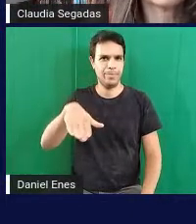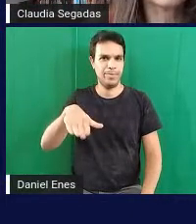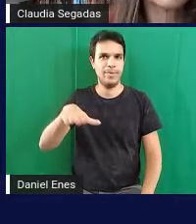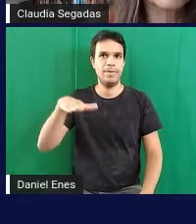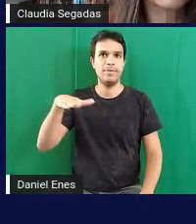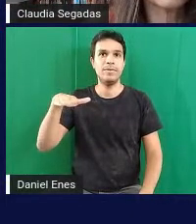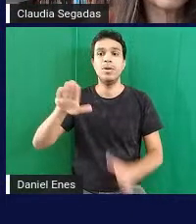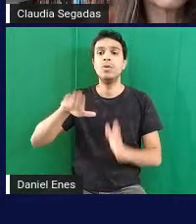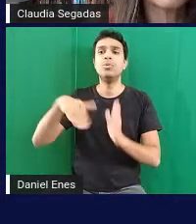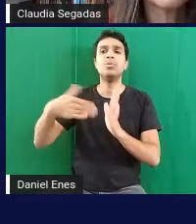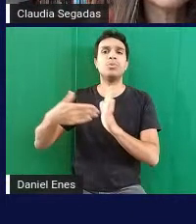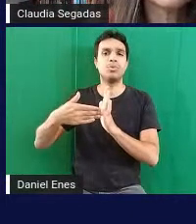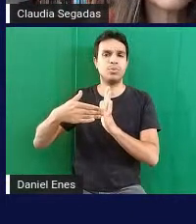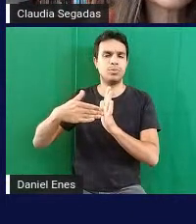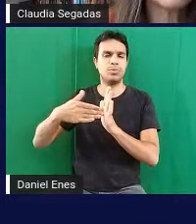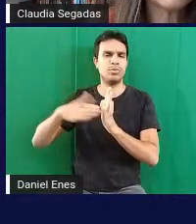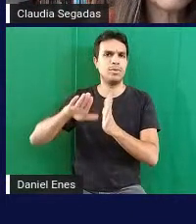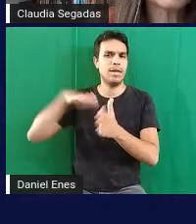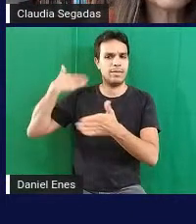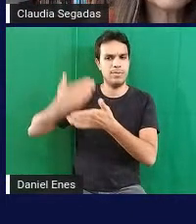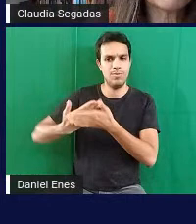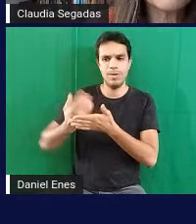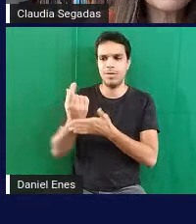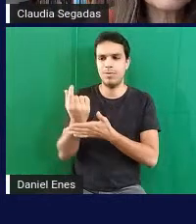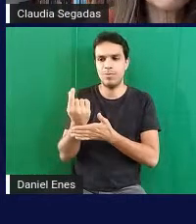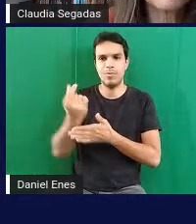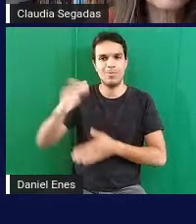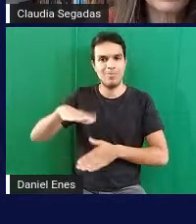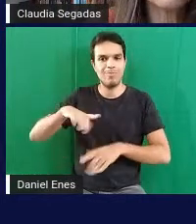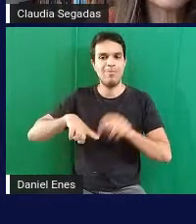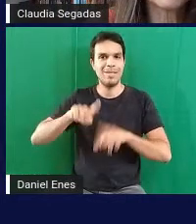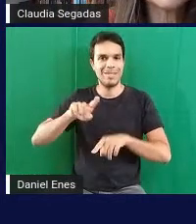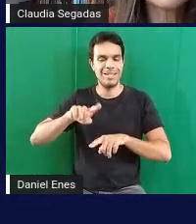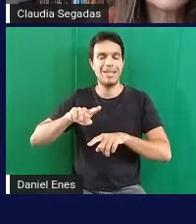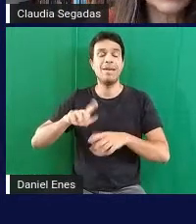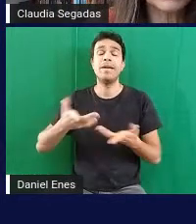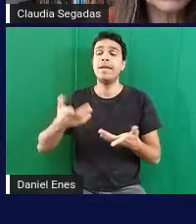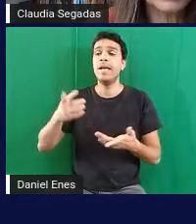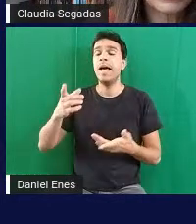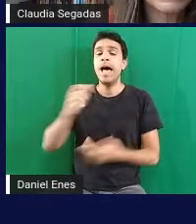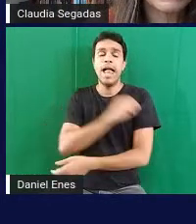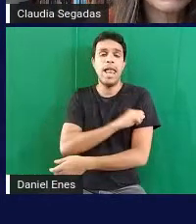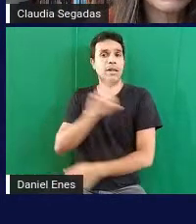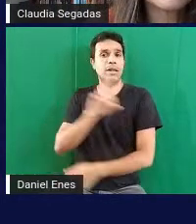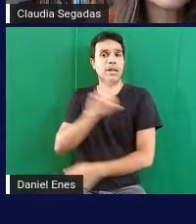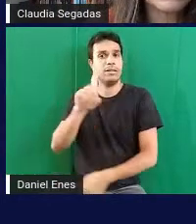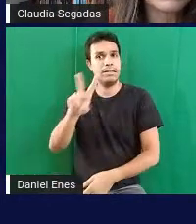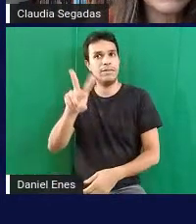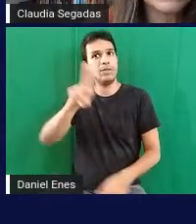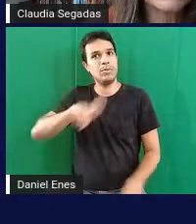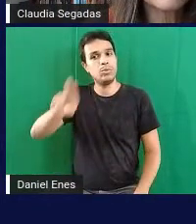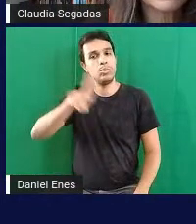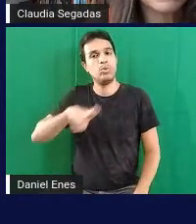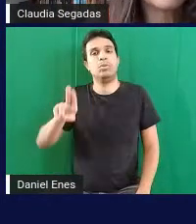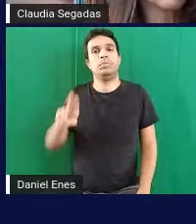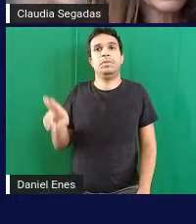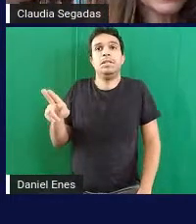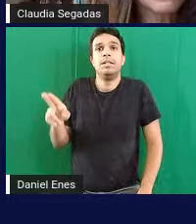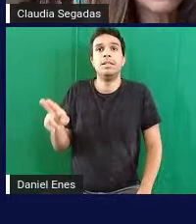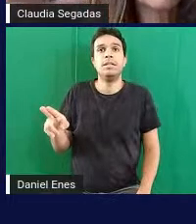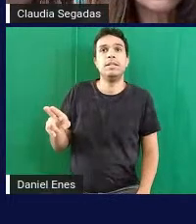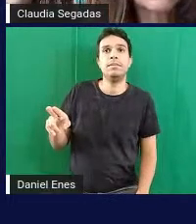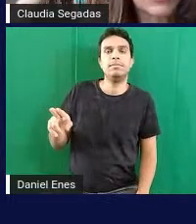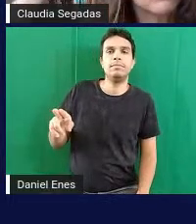vendo que todos são materiais de baixo custo e aqui um aluno com deficiência visual utilizando essa regra